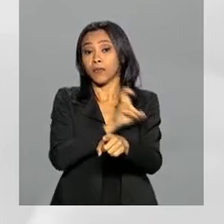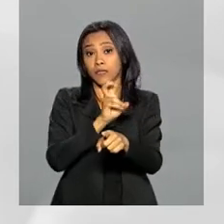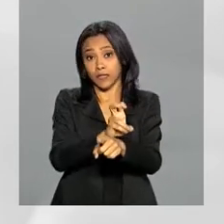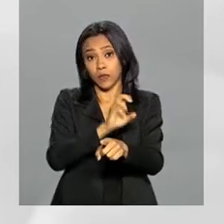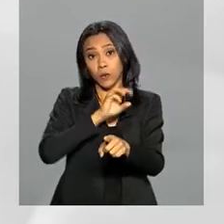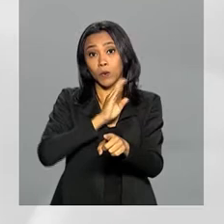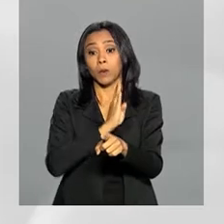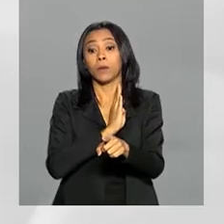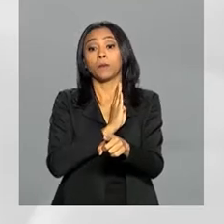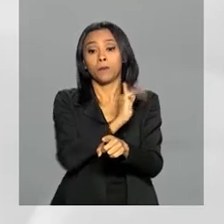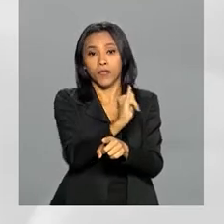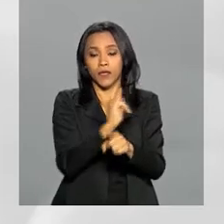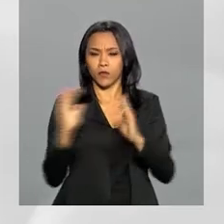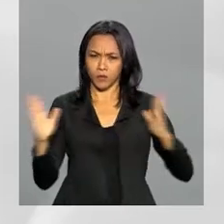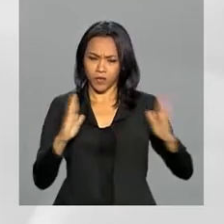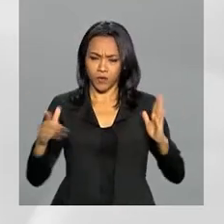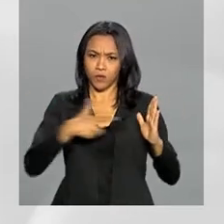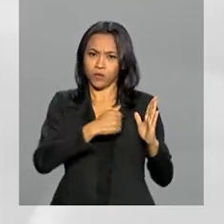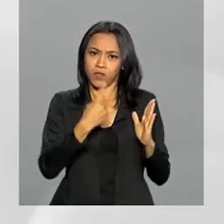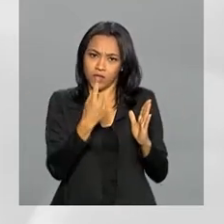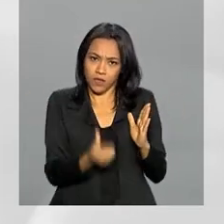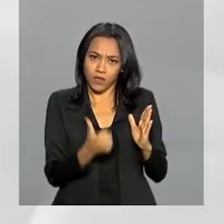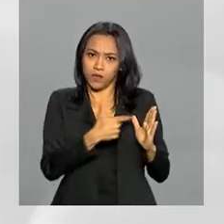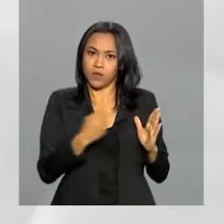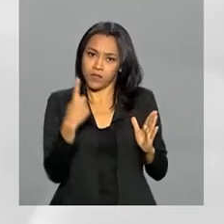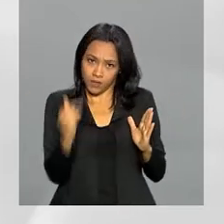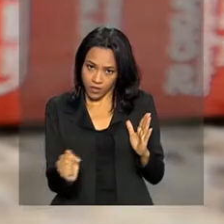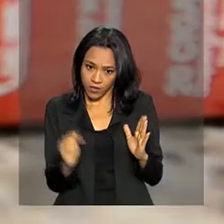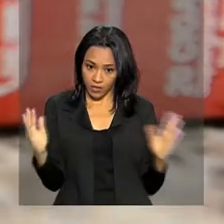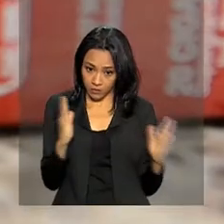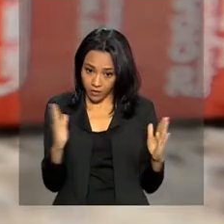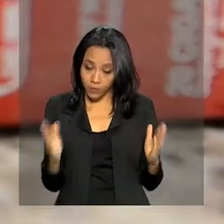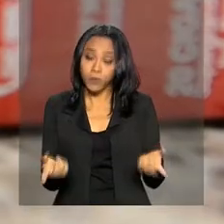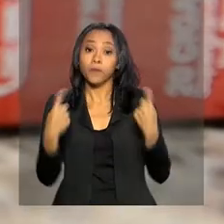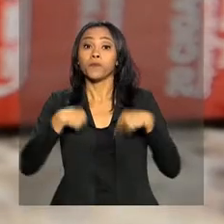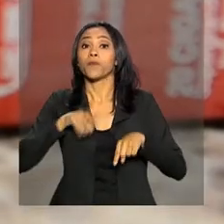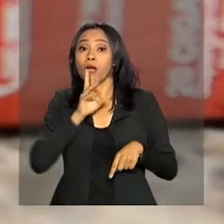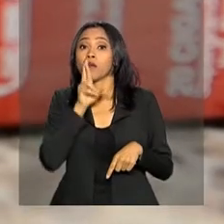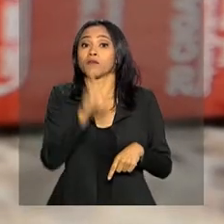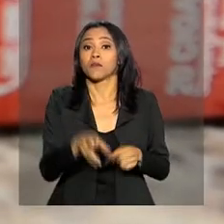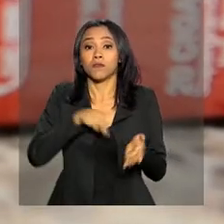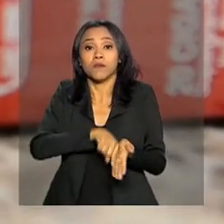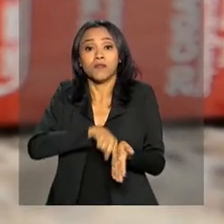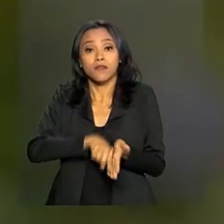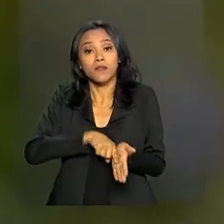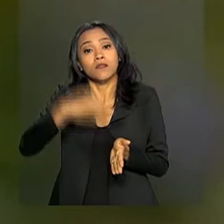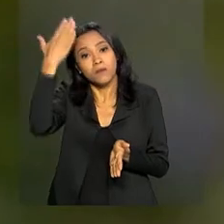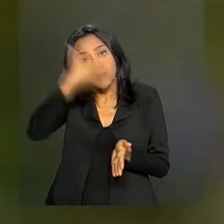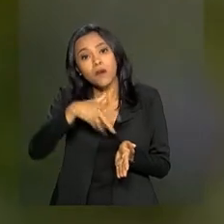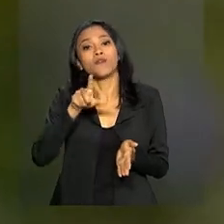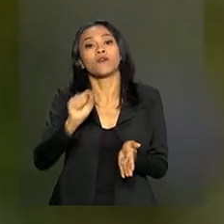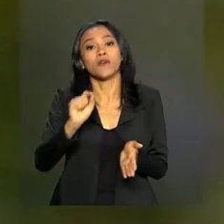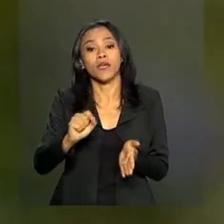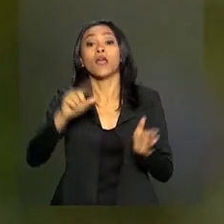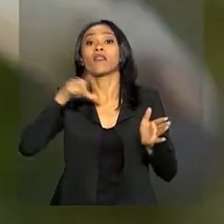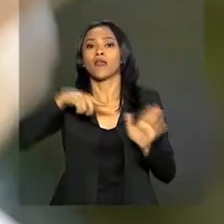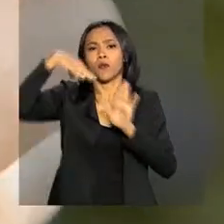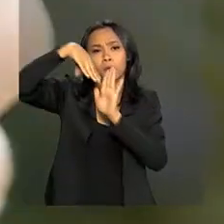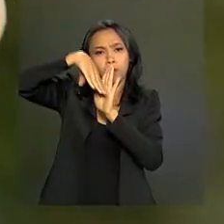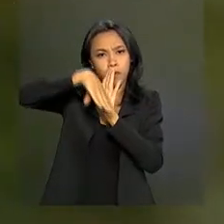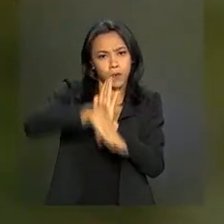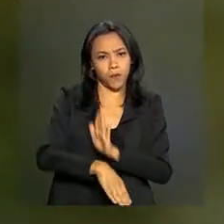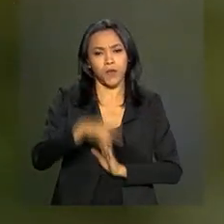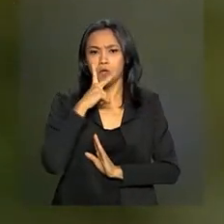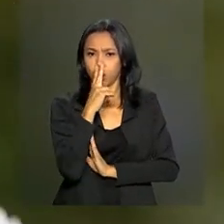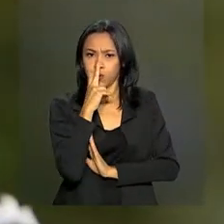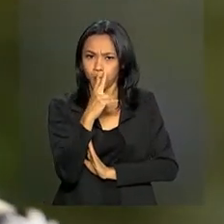bilhões entre 2016 e 2017. Os resultados indicam ainda que a tendência de queda no número de fumantes,